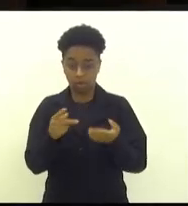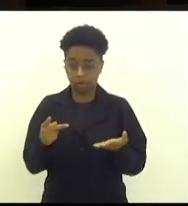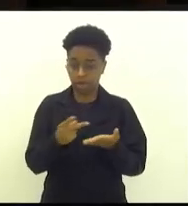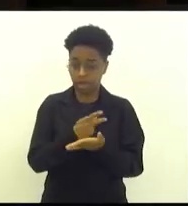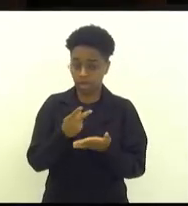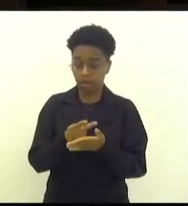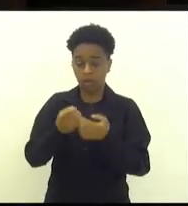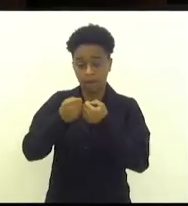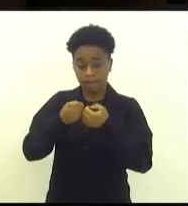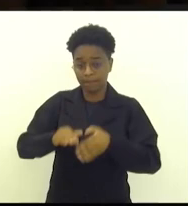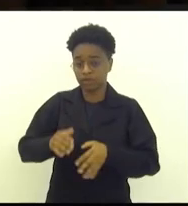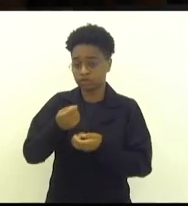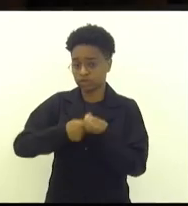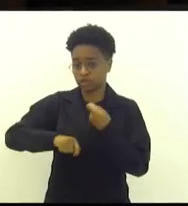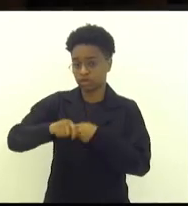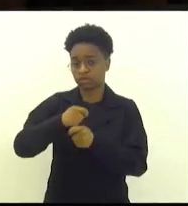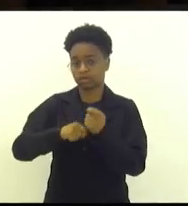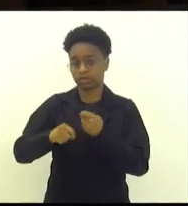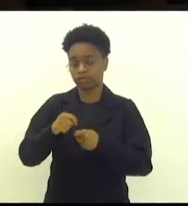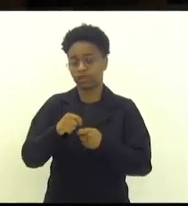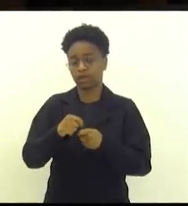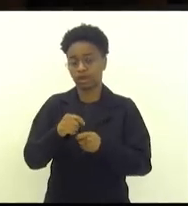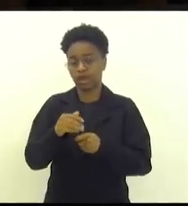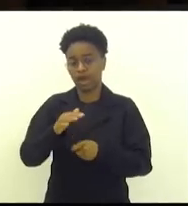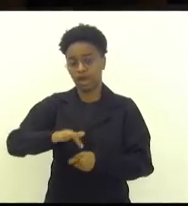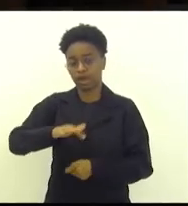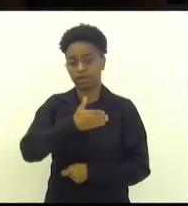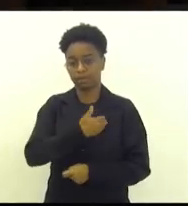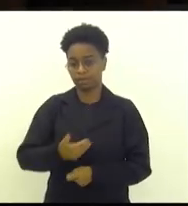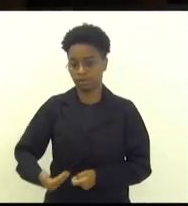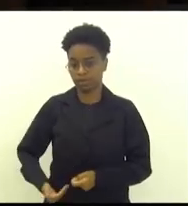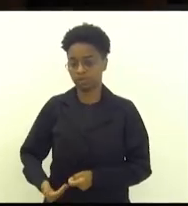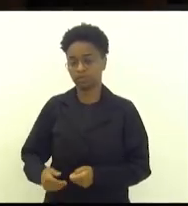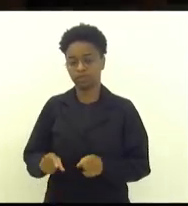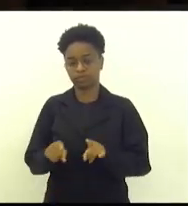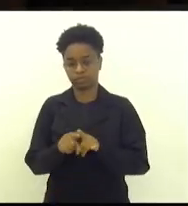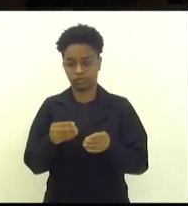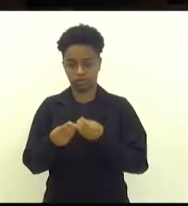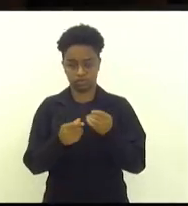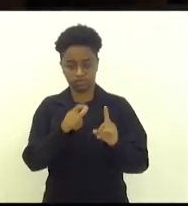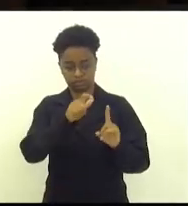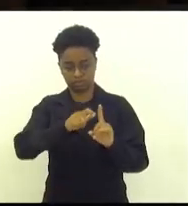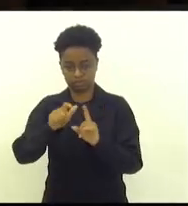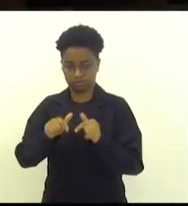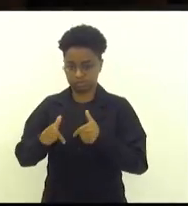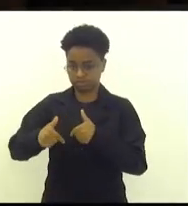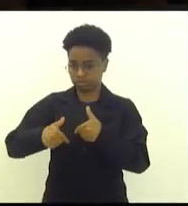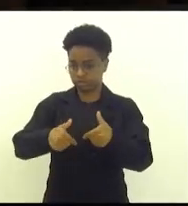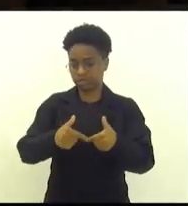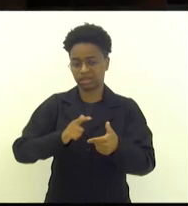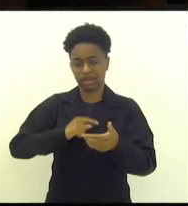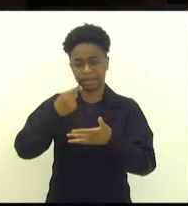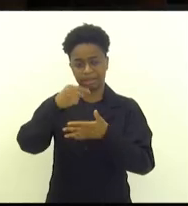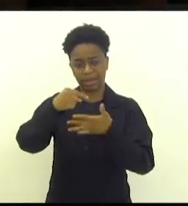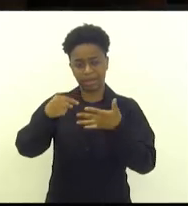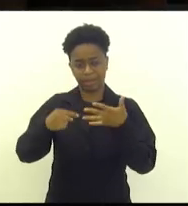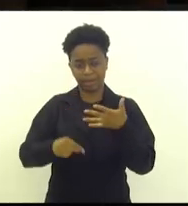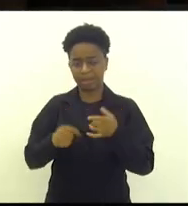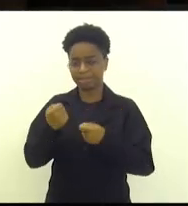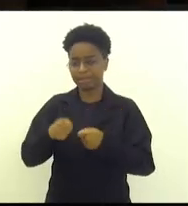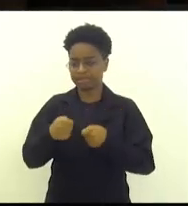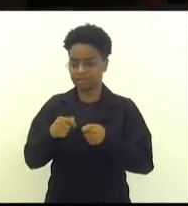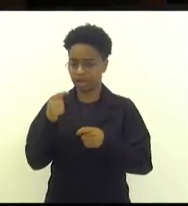princípios da administração pública, em pessoalidade, moralidade, legalidade, economicidade, isso tudo tem que ser